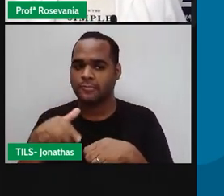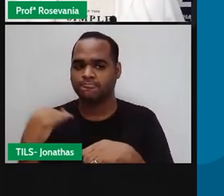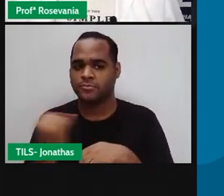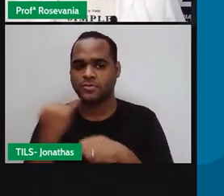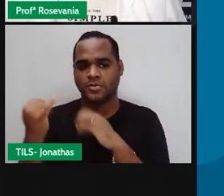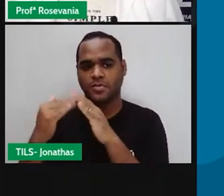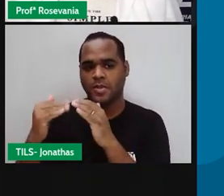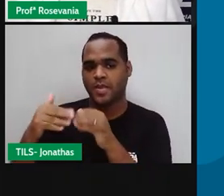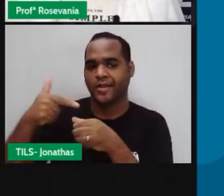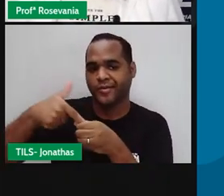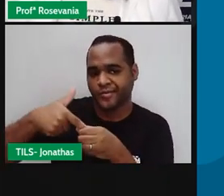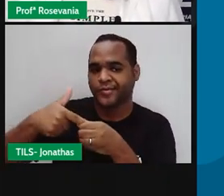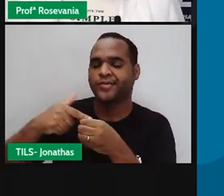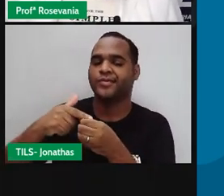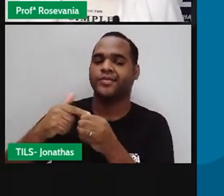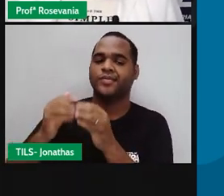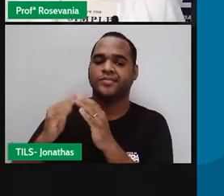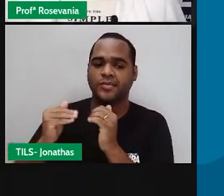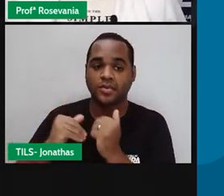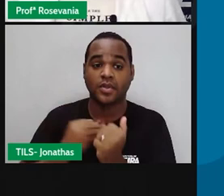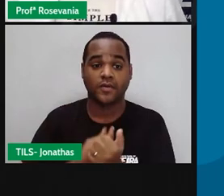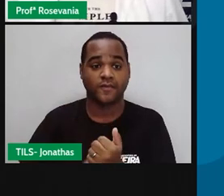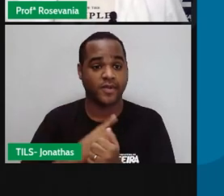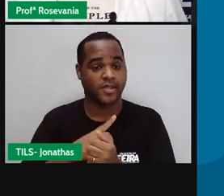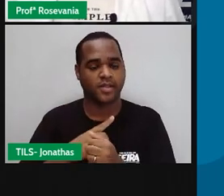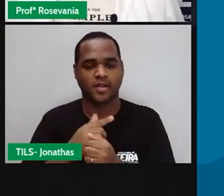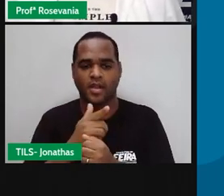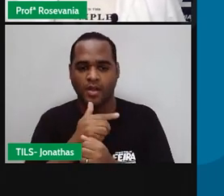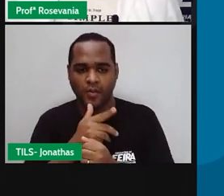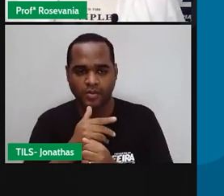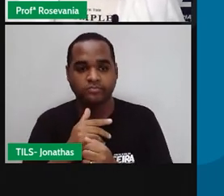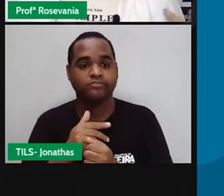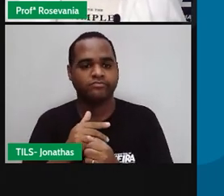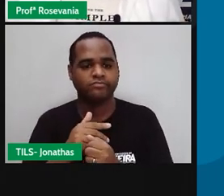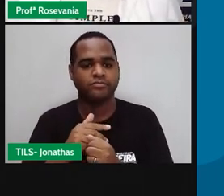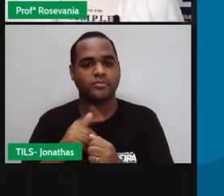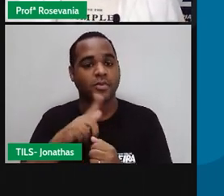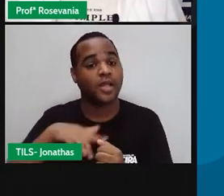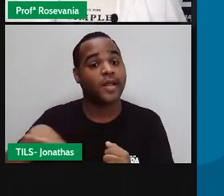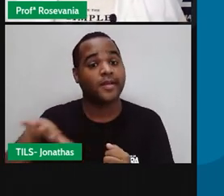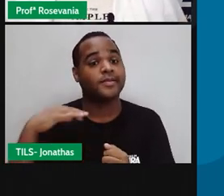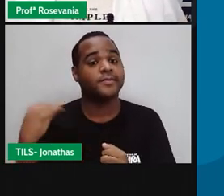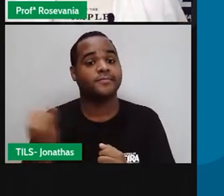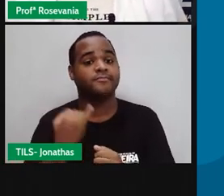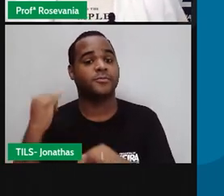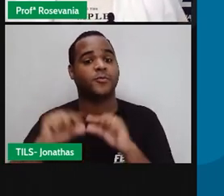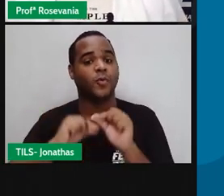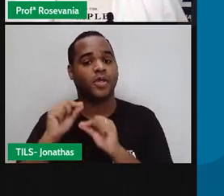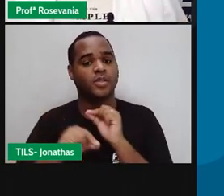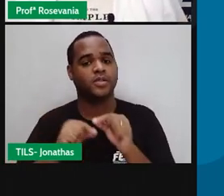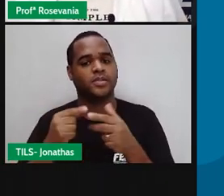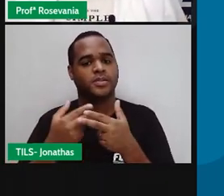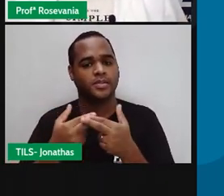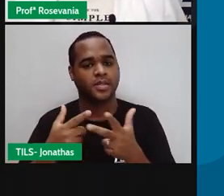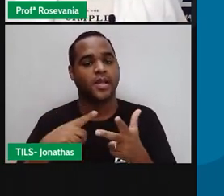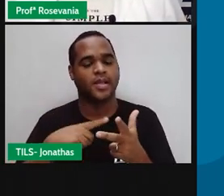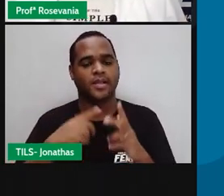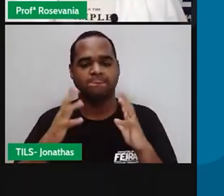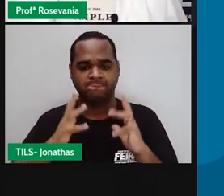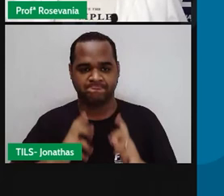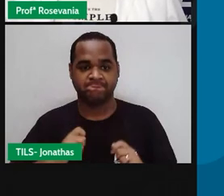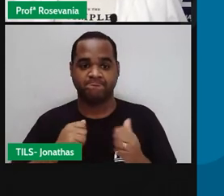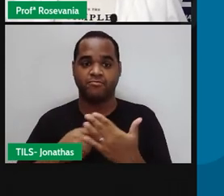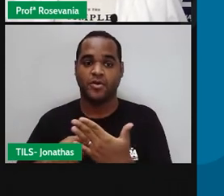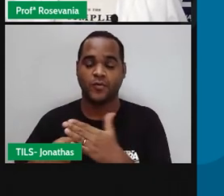exportadores de petróleo e, às vezes, os projetos não vão para frente, mas existem, sim, várias pesquisas que utilizam os combustíveis mais limpos.